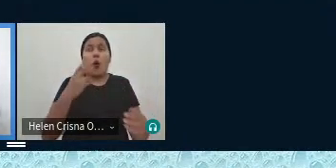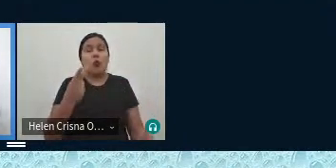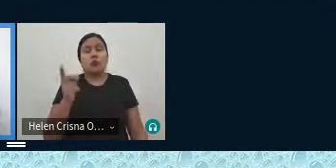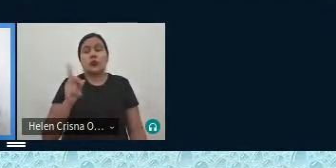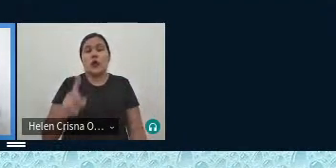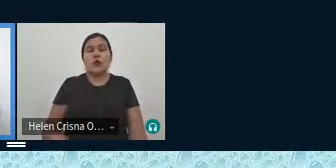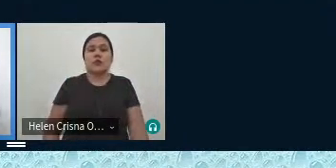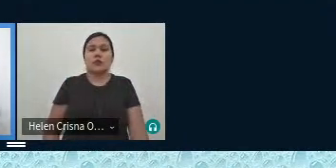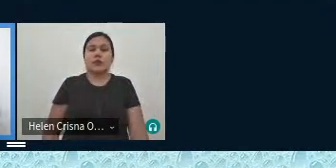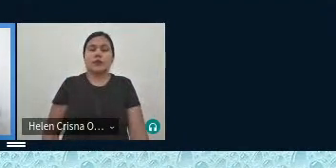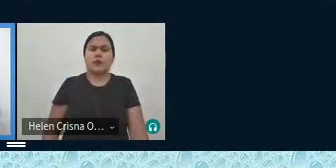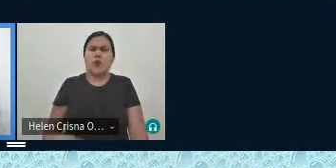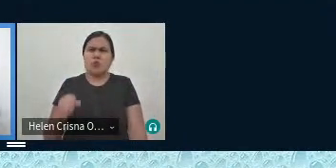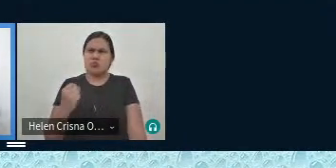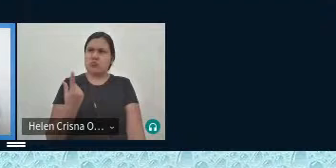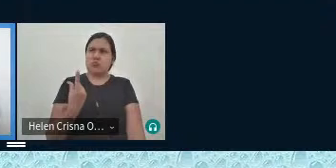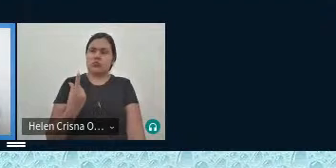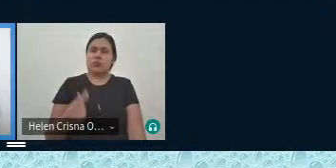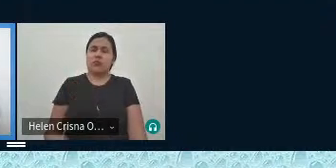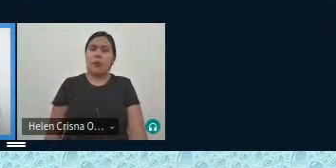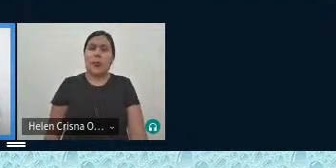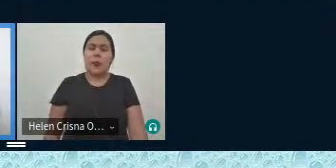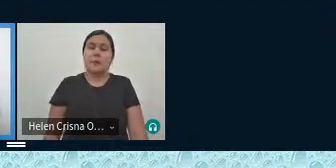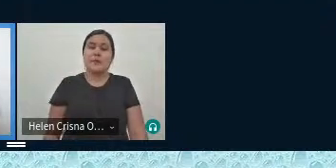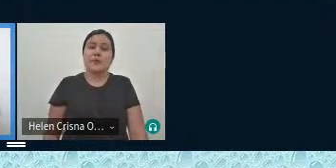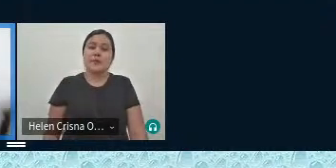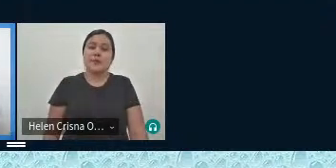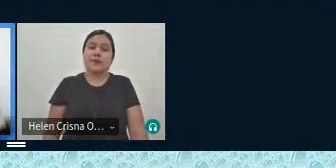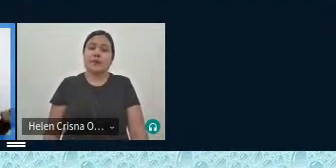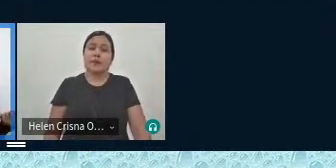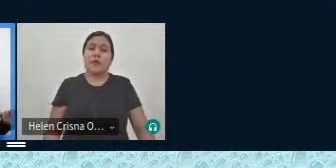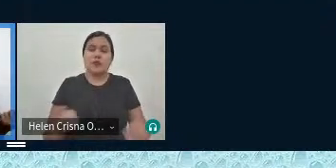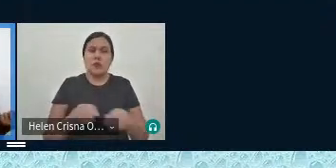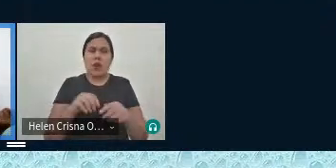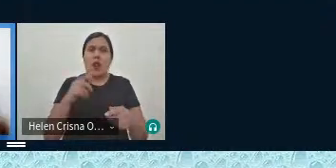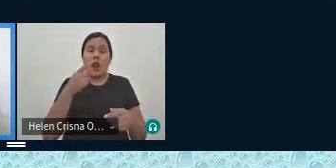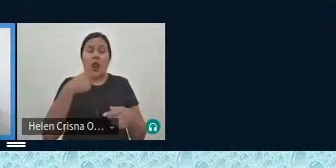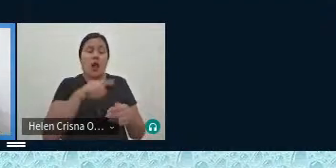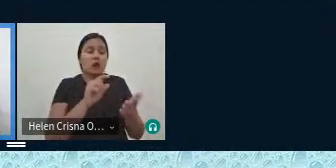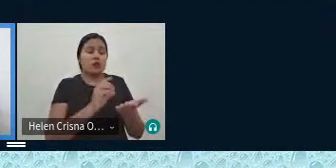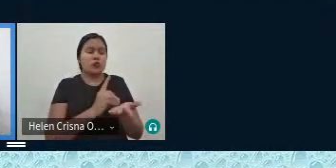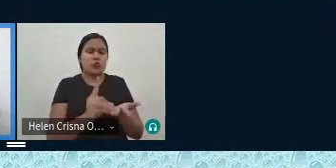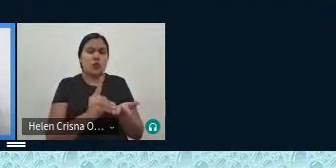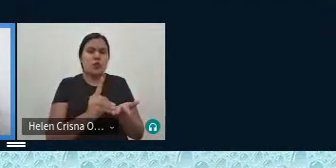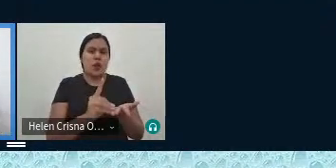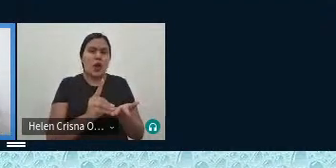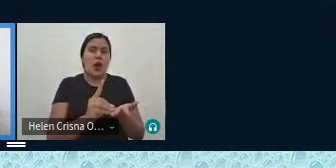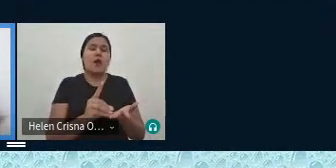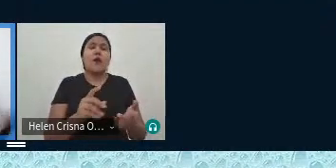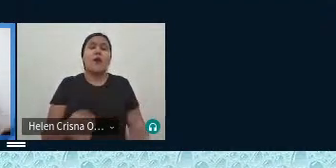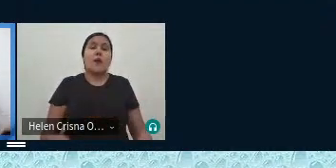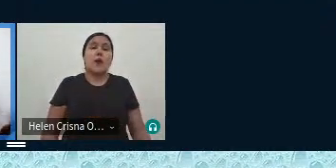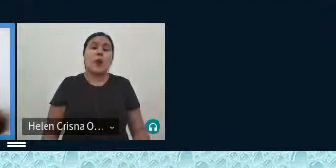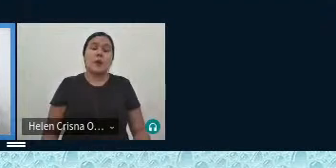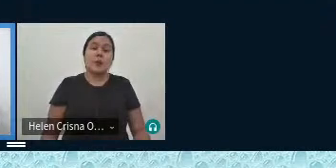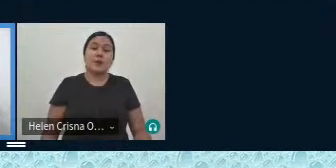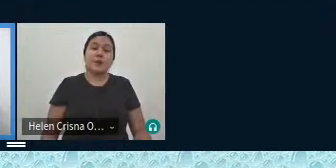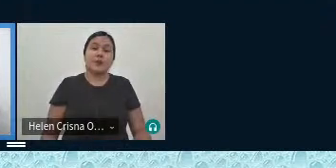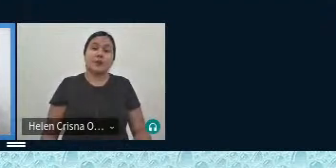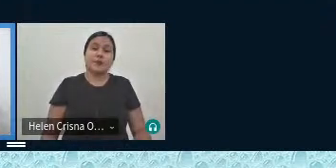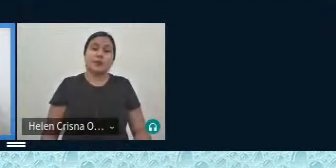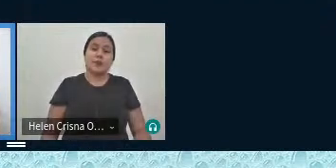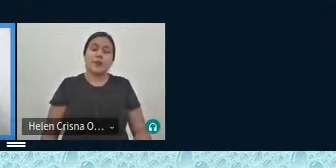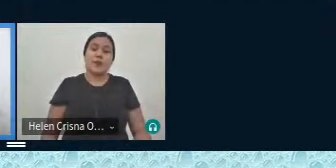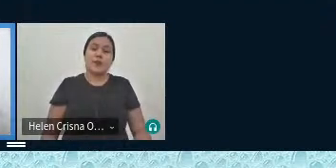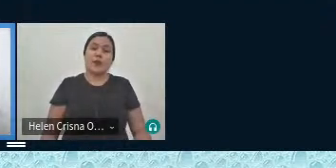se ele te causa estranheza se ele te causar estranheza você abre o dicionário e vai ver se o dicionário que esses dois